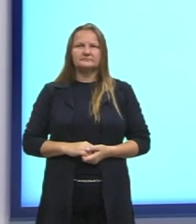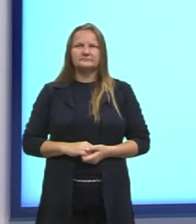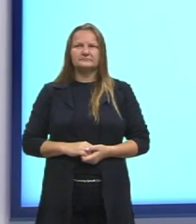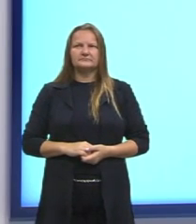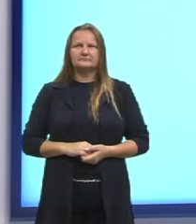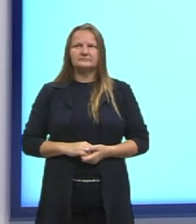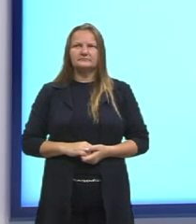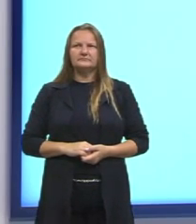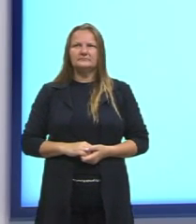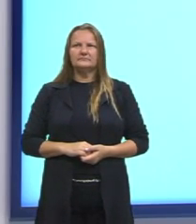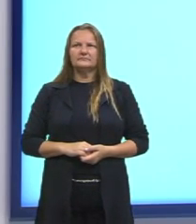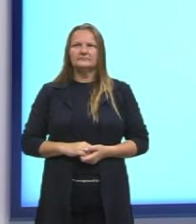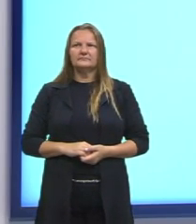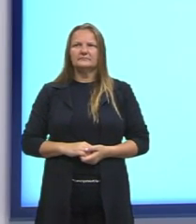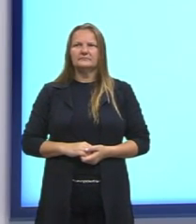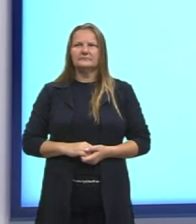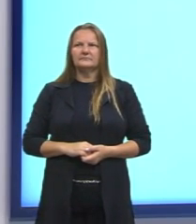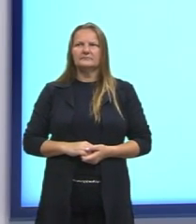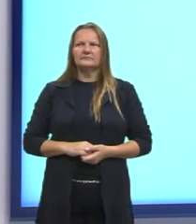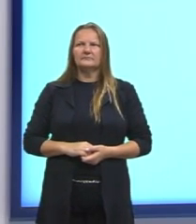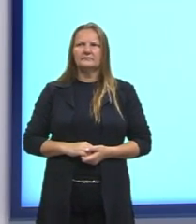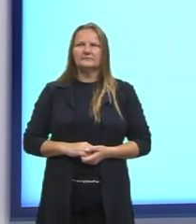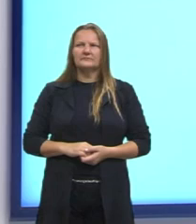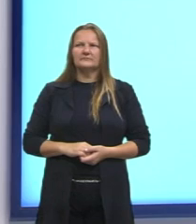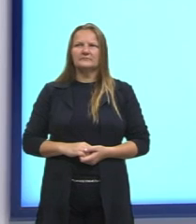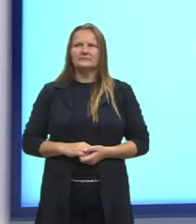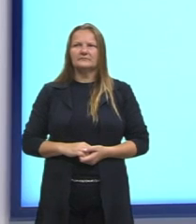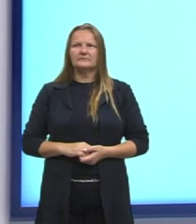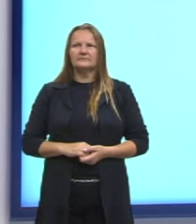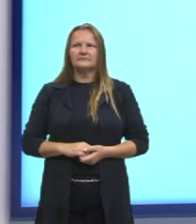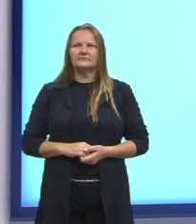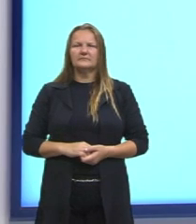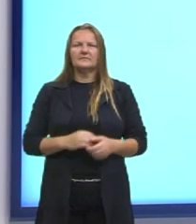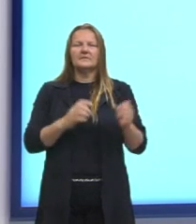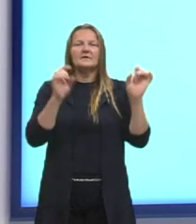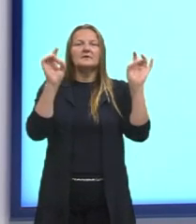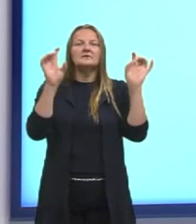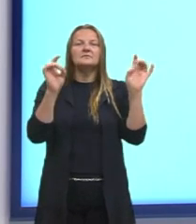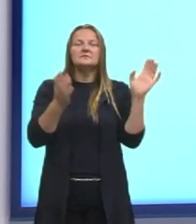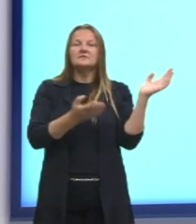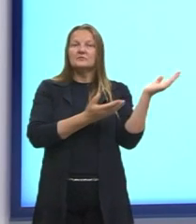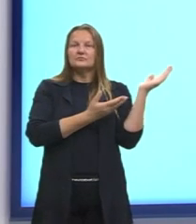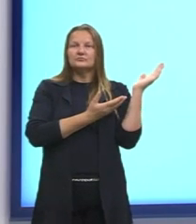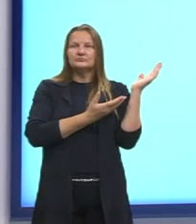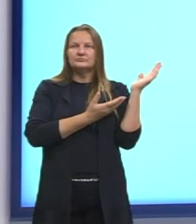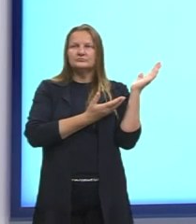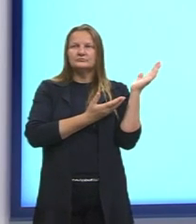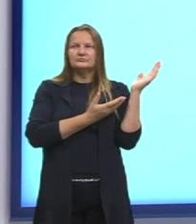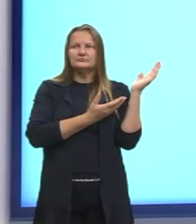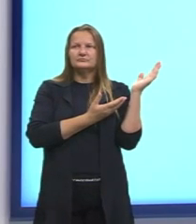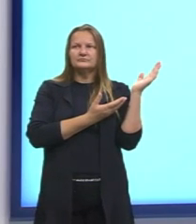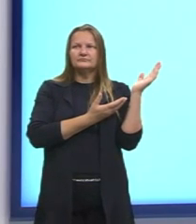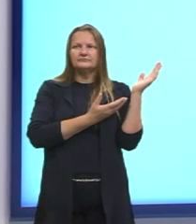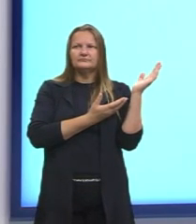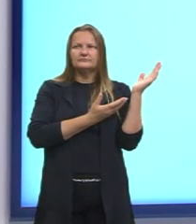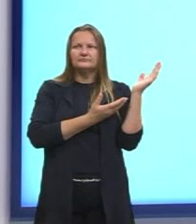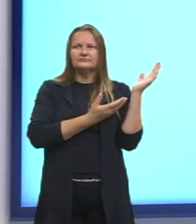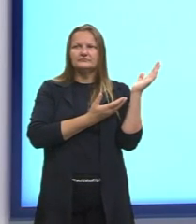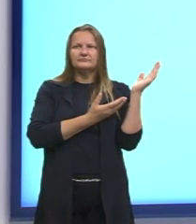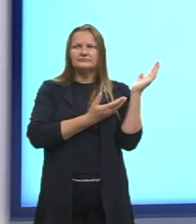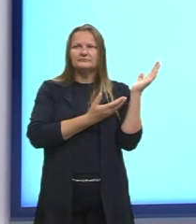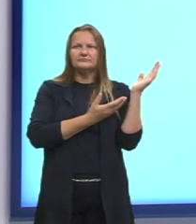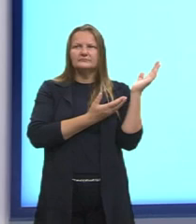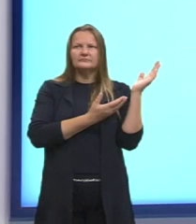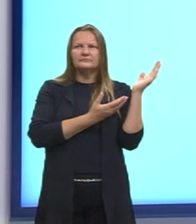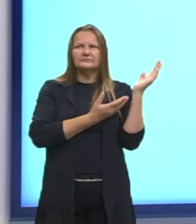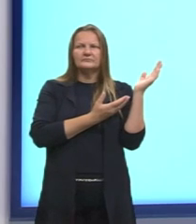Ok, pessoal? Então, nós retomamos aqui, ó, na questão específica, então, que um legado de origem, observando a letra